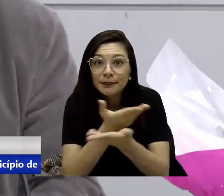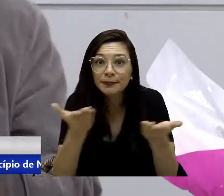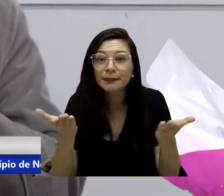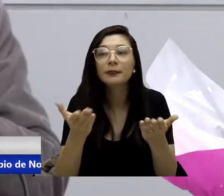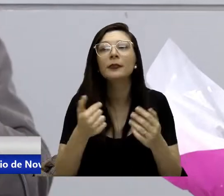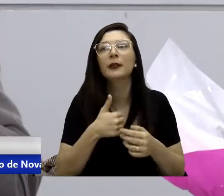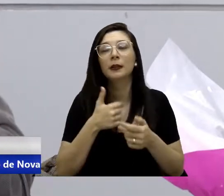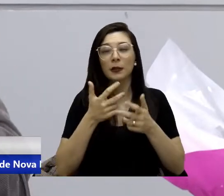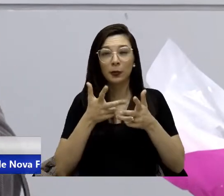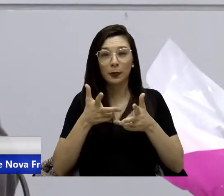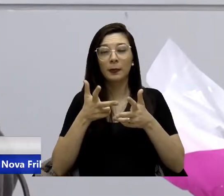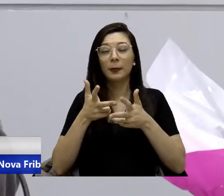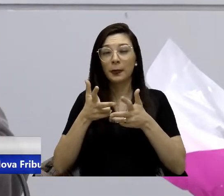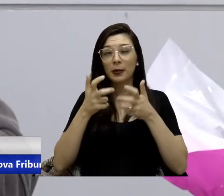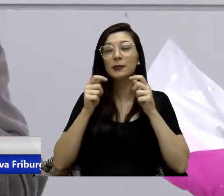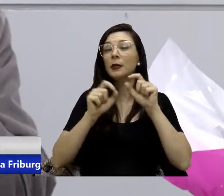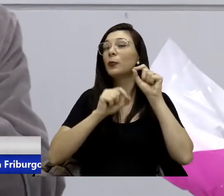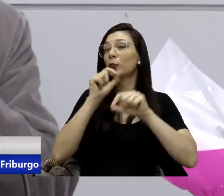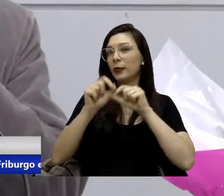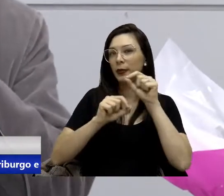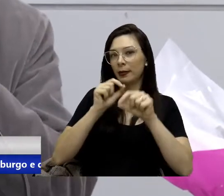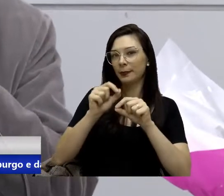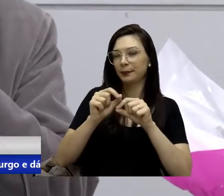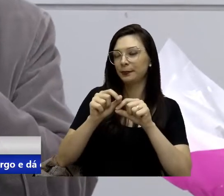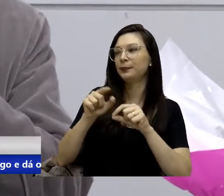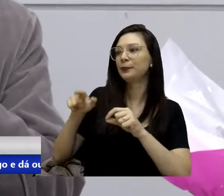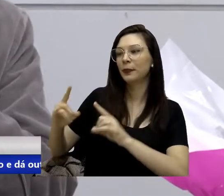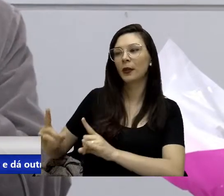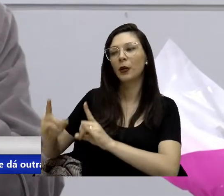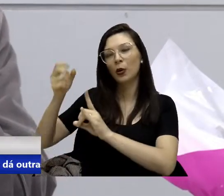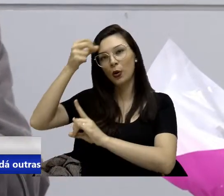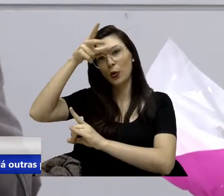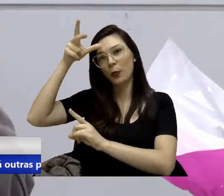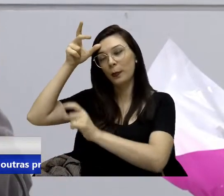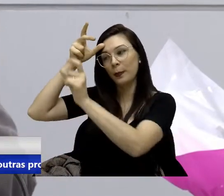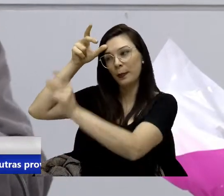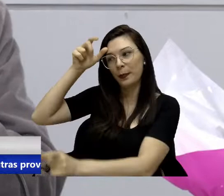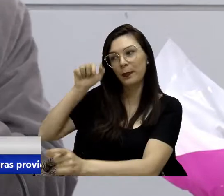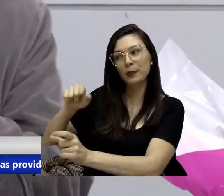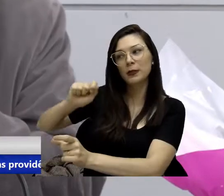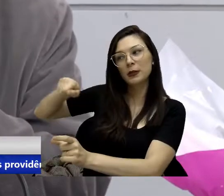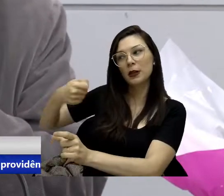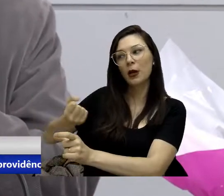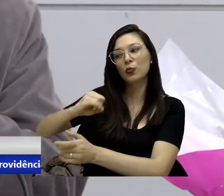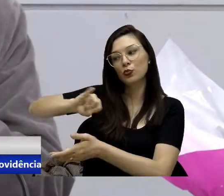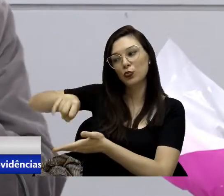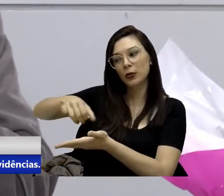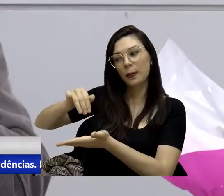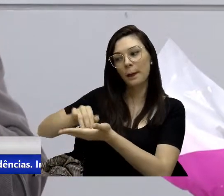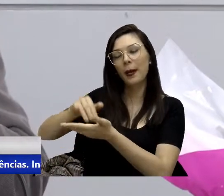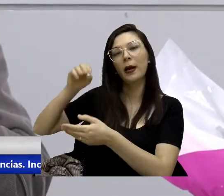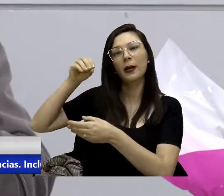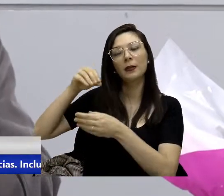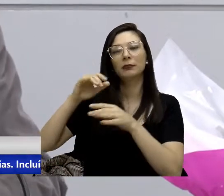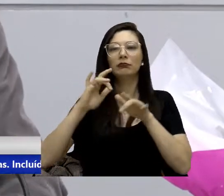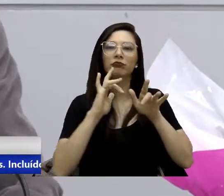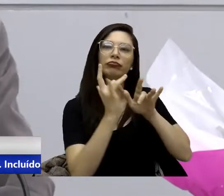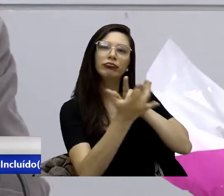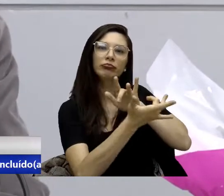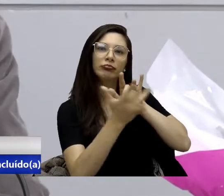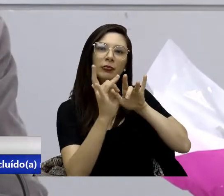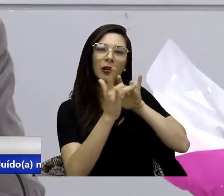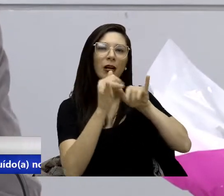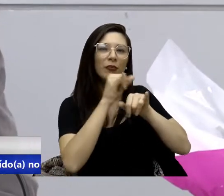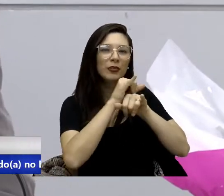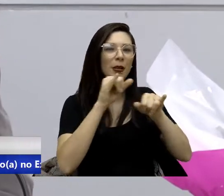Vejo o prefeito nas suas redes sociais desmentindo a